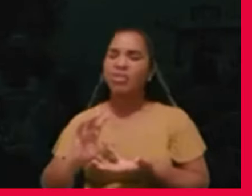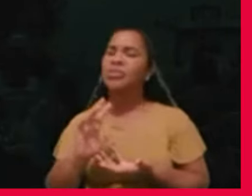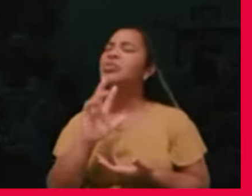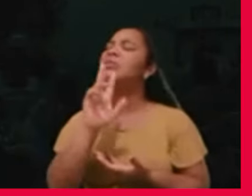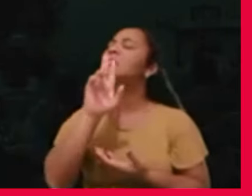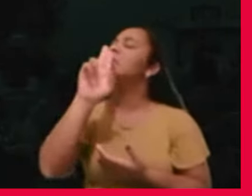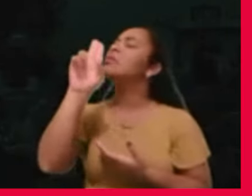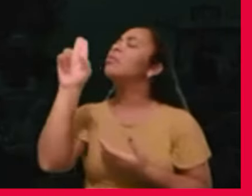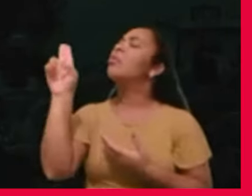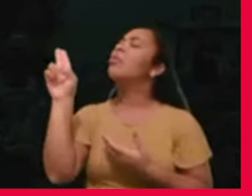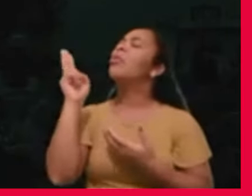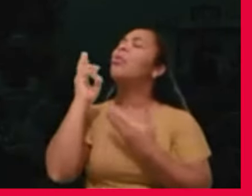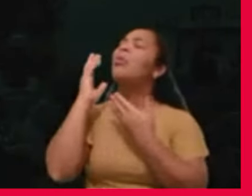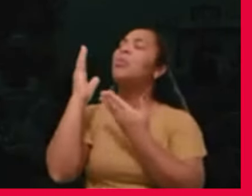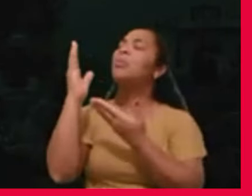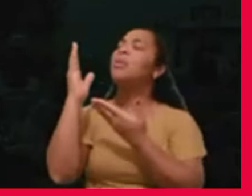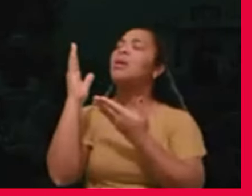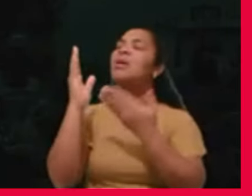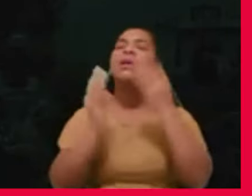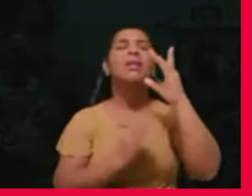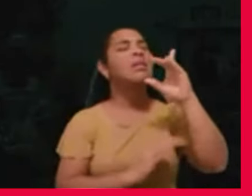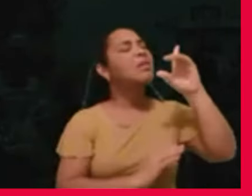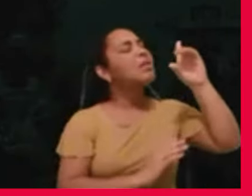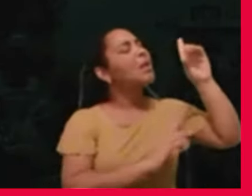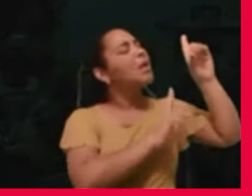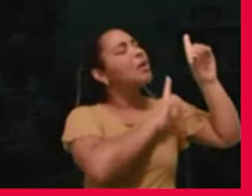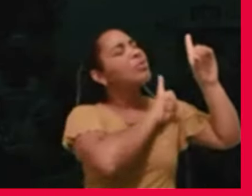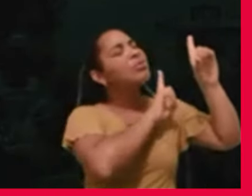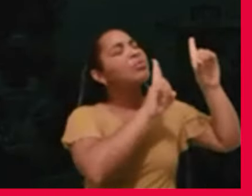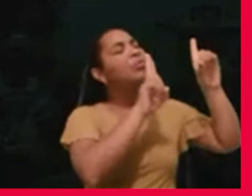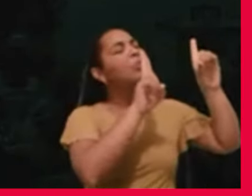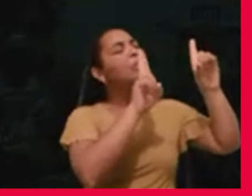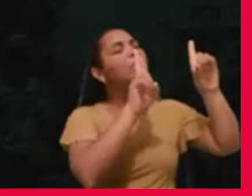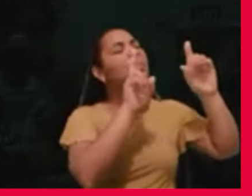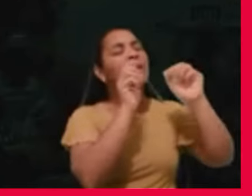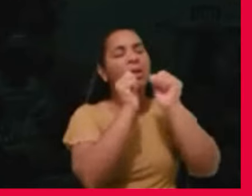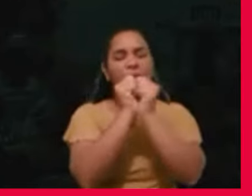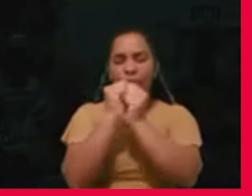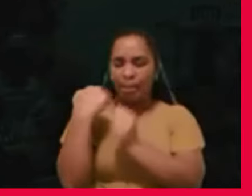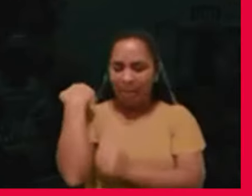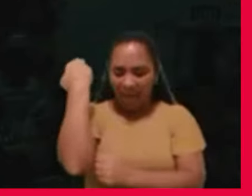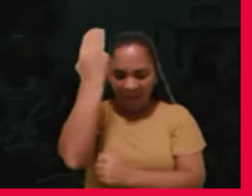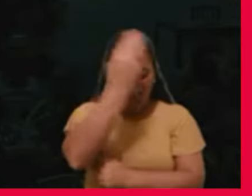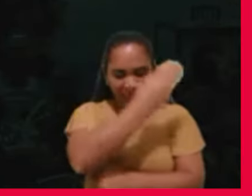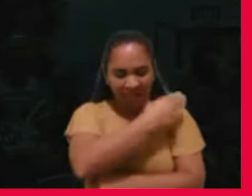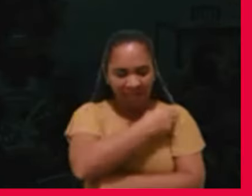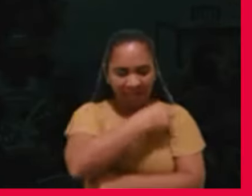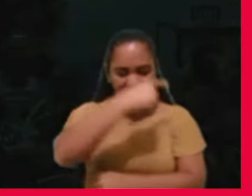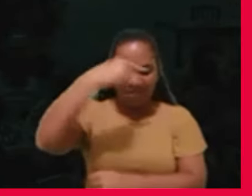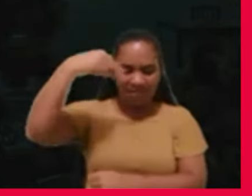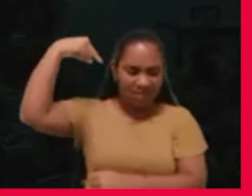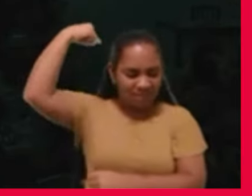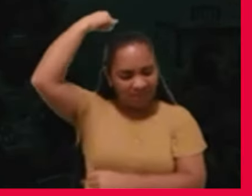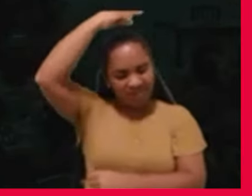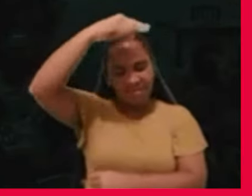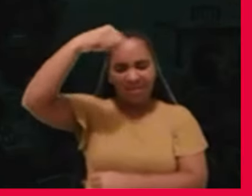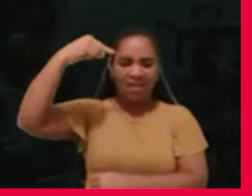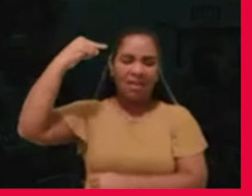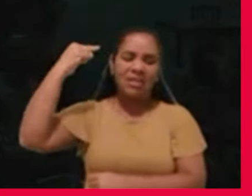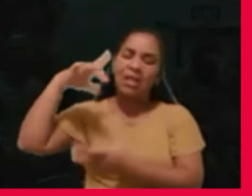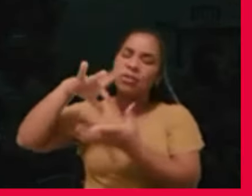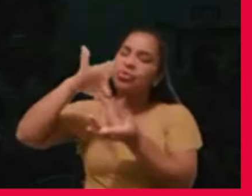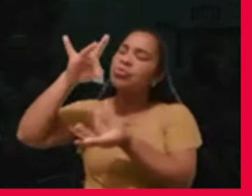em nome de Deus, de Maria Santíssima e dos espíritos bondosos,